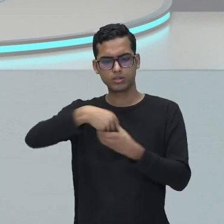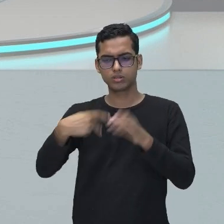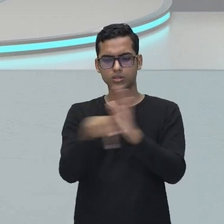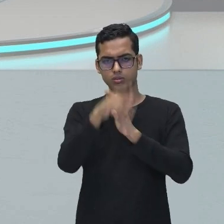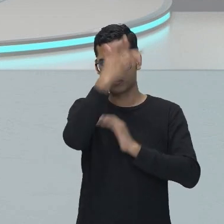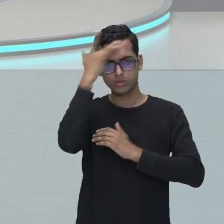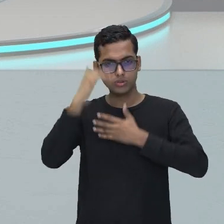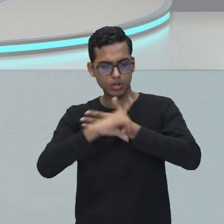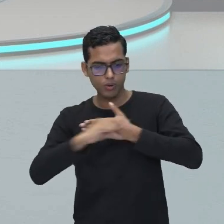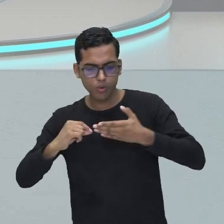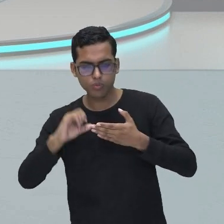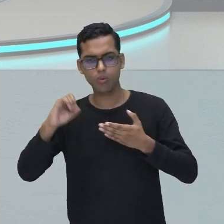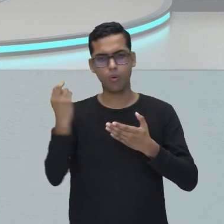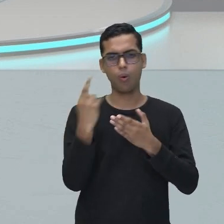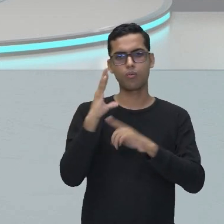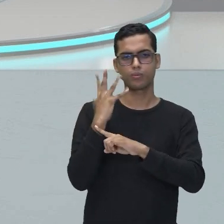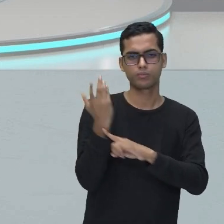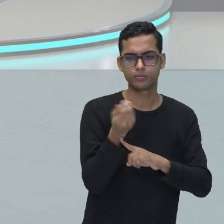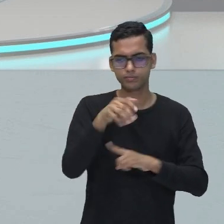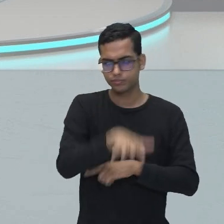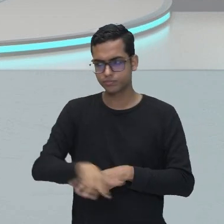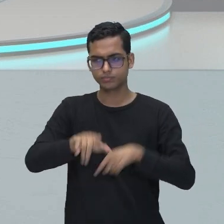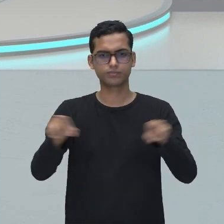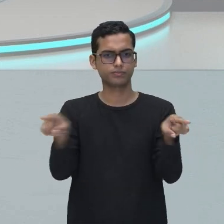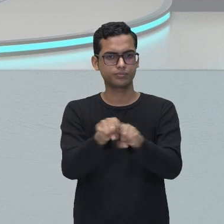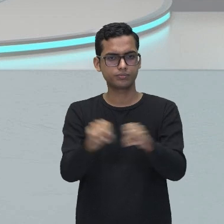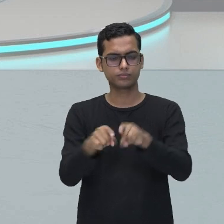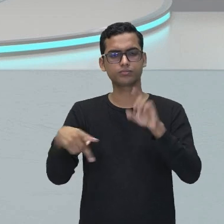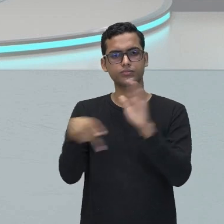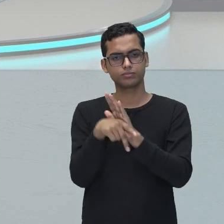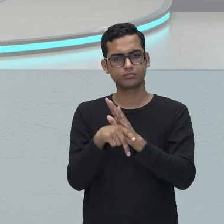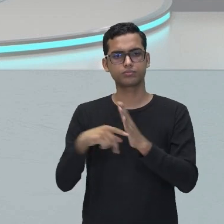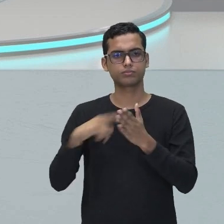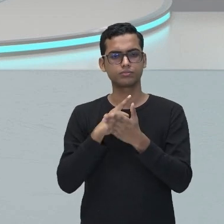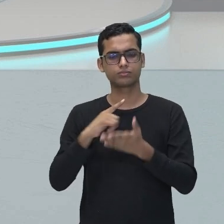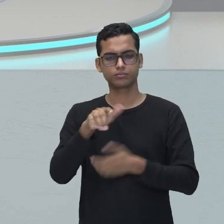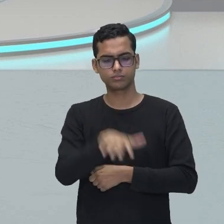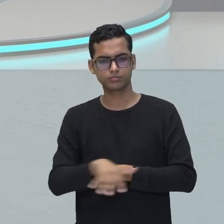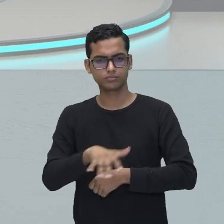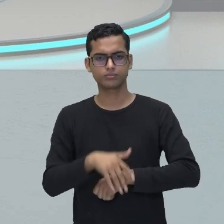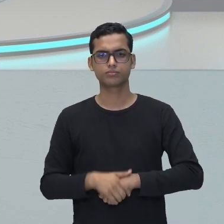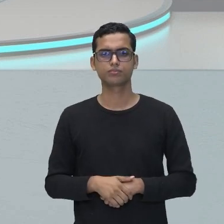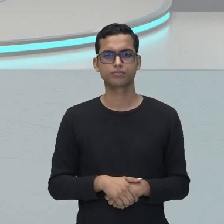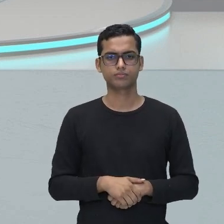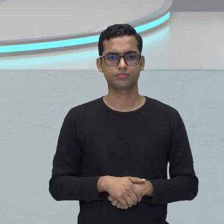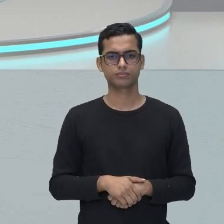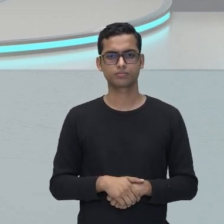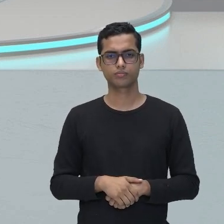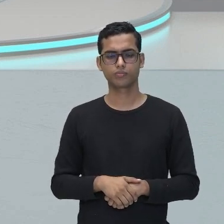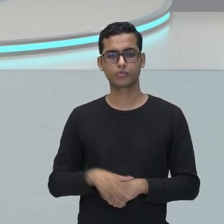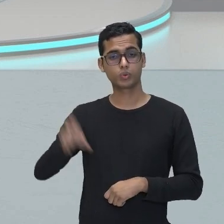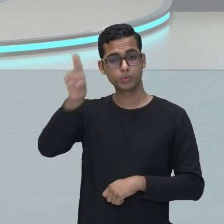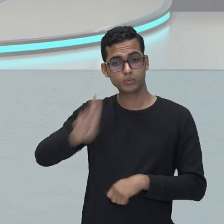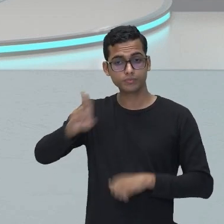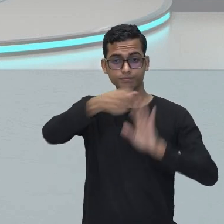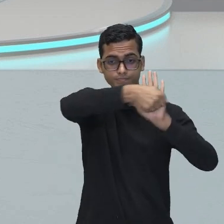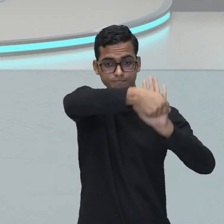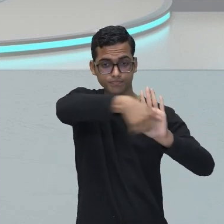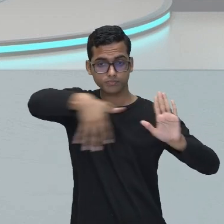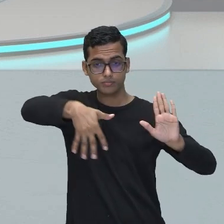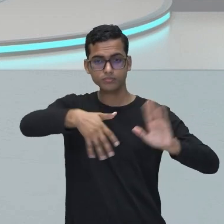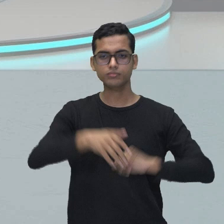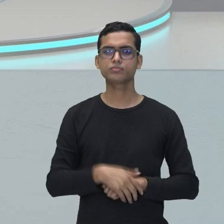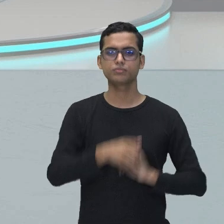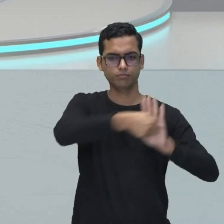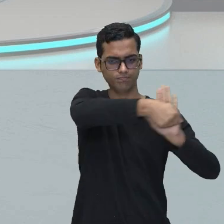autor. E também dos escultores e pintores. Uso de figuras de linguagem. Então, as figuras de